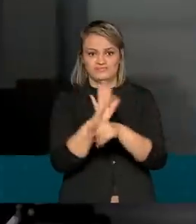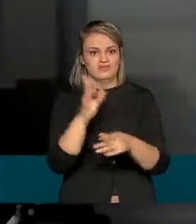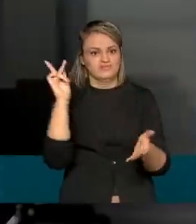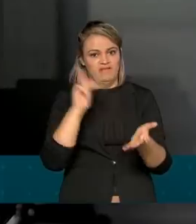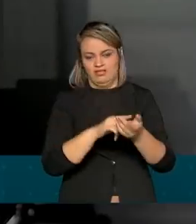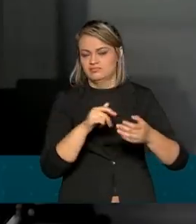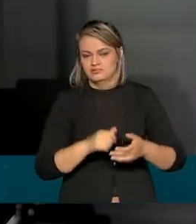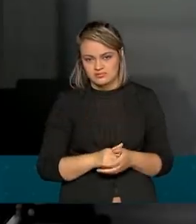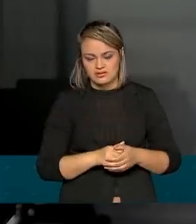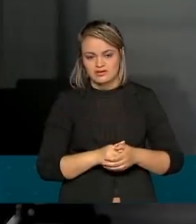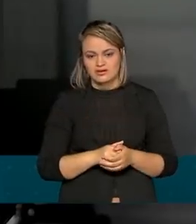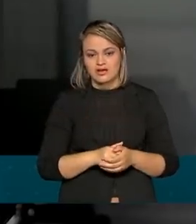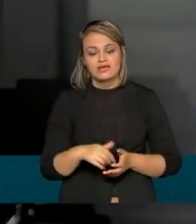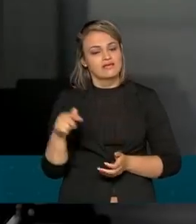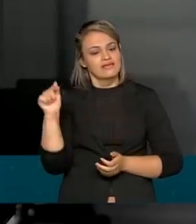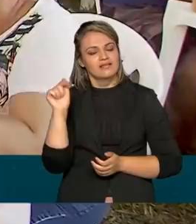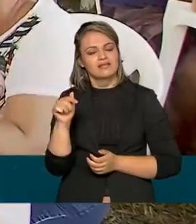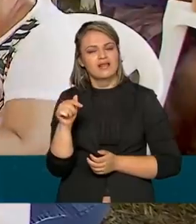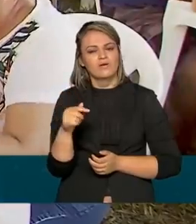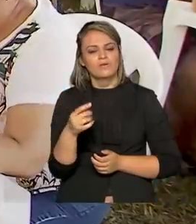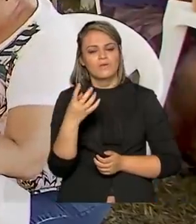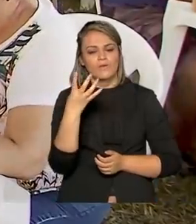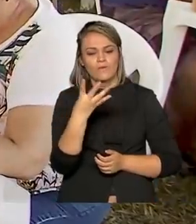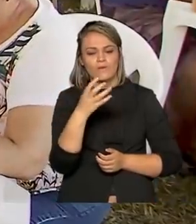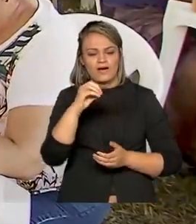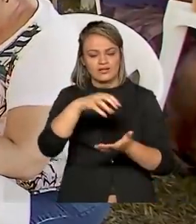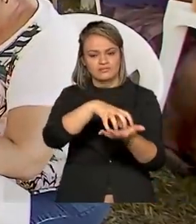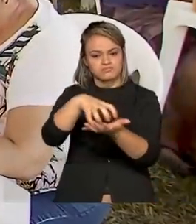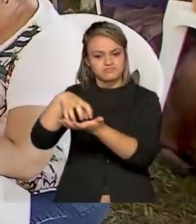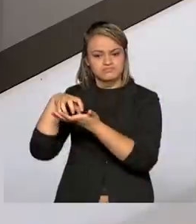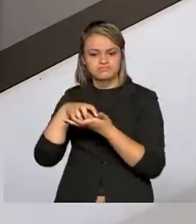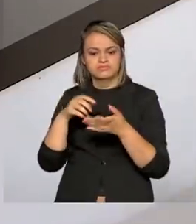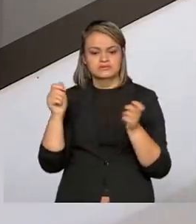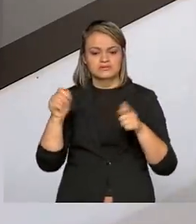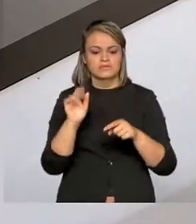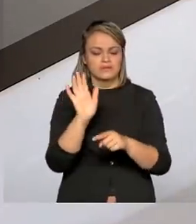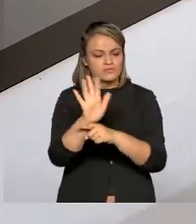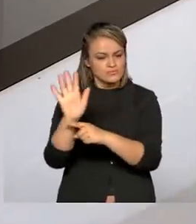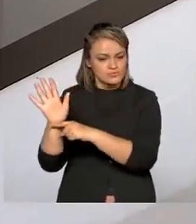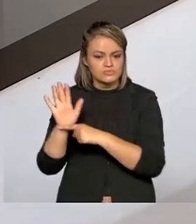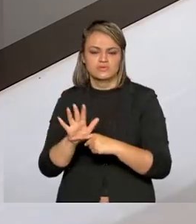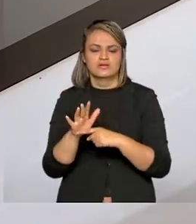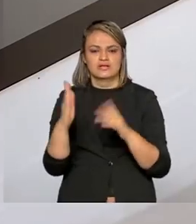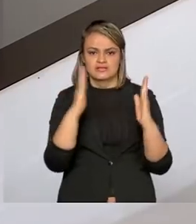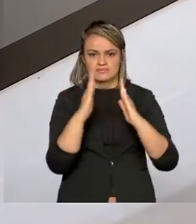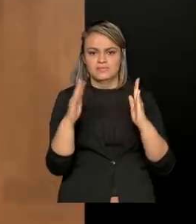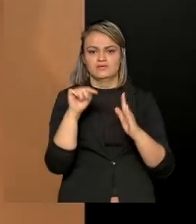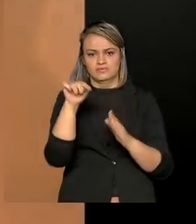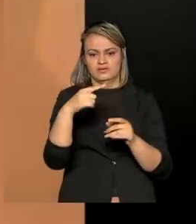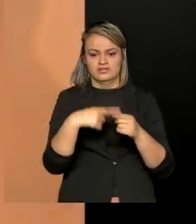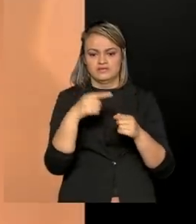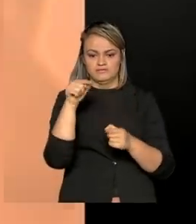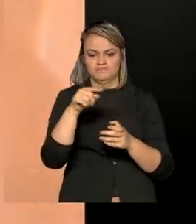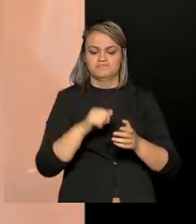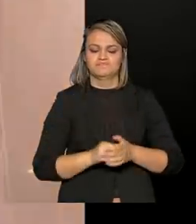Chegamos a ter lá da ordem de 40 estações no final para dar cobertura. Nesse período todo ficou em Brumadinho.